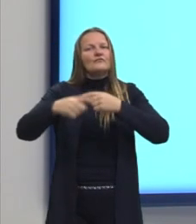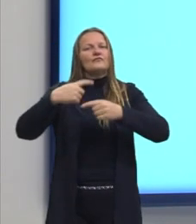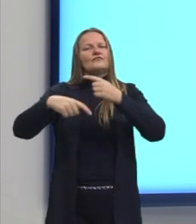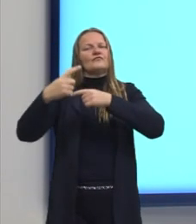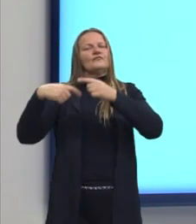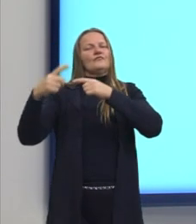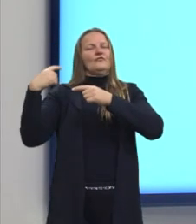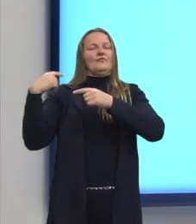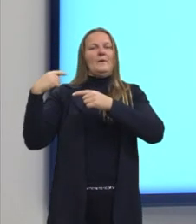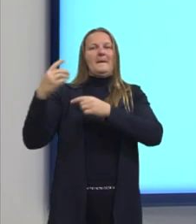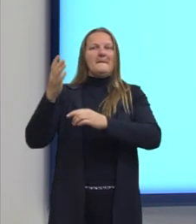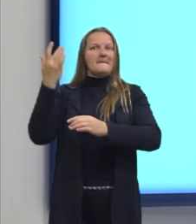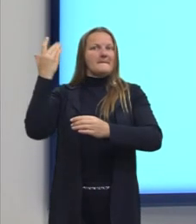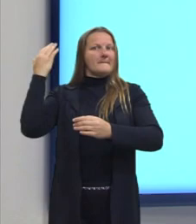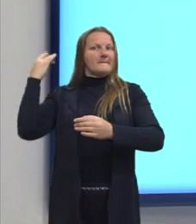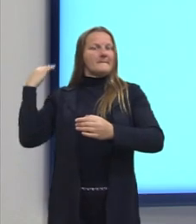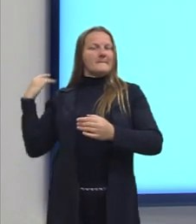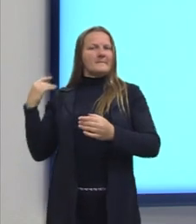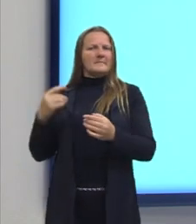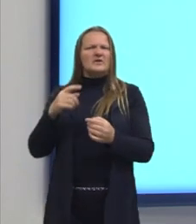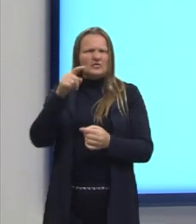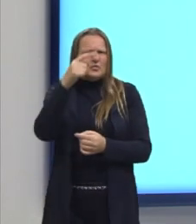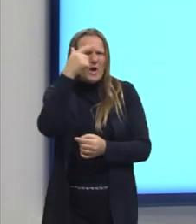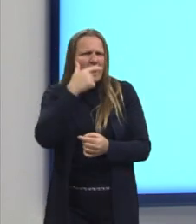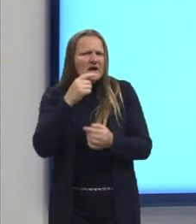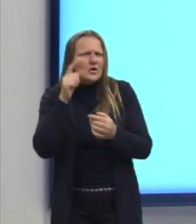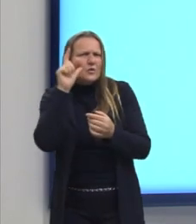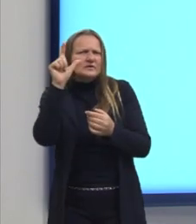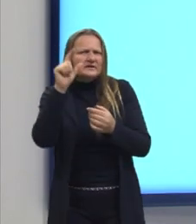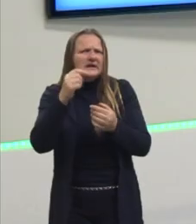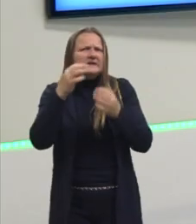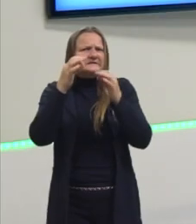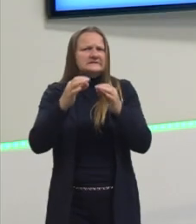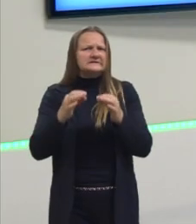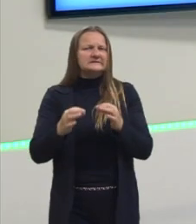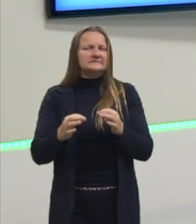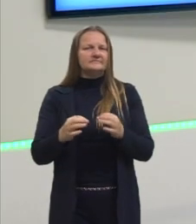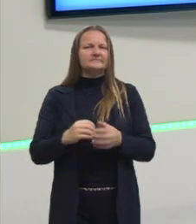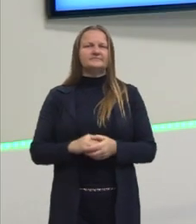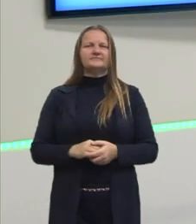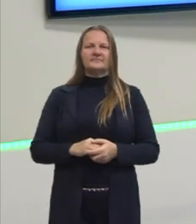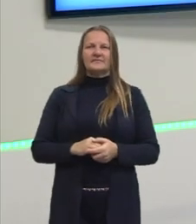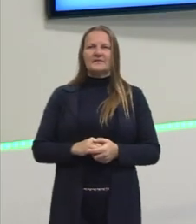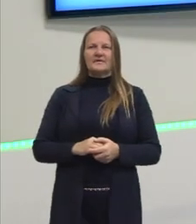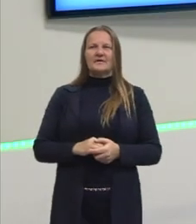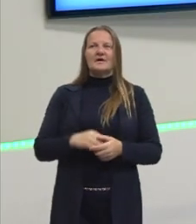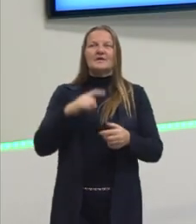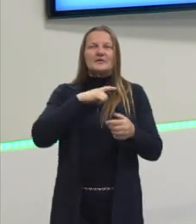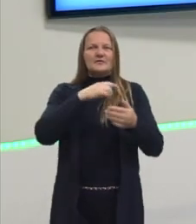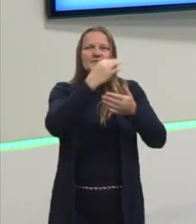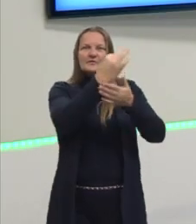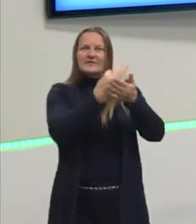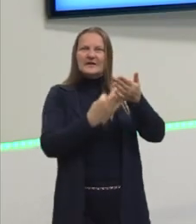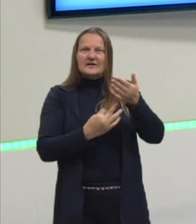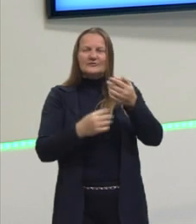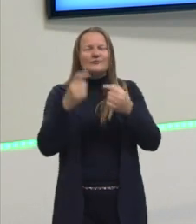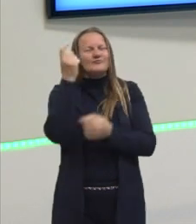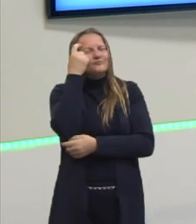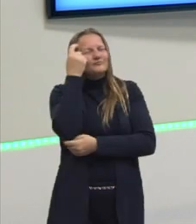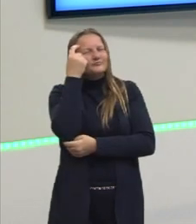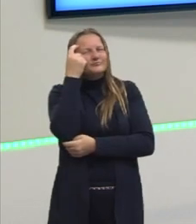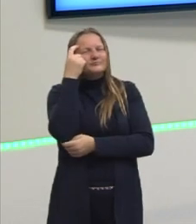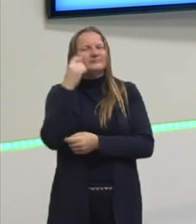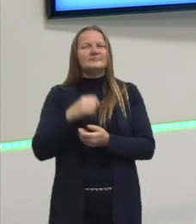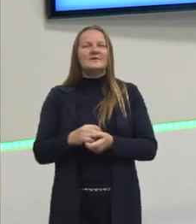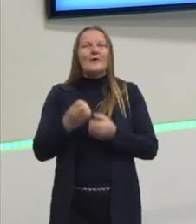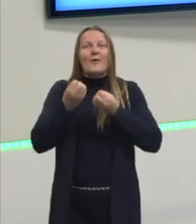passado. Será que ele conseguirá acertar as coisas? Aí a gente tem um texto que faz uma reflexão, Ele